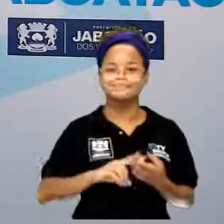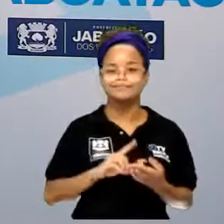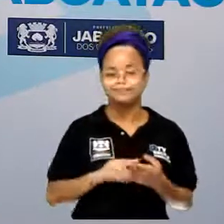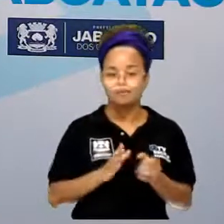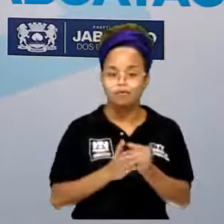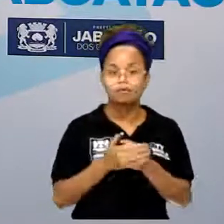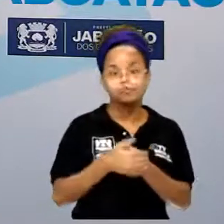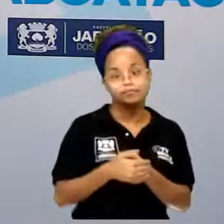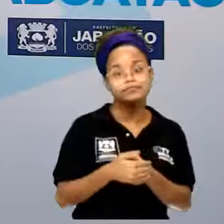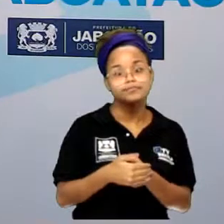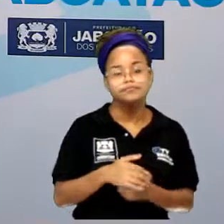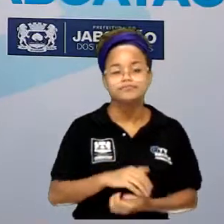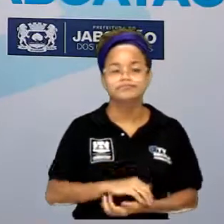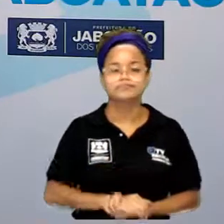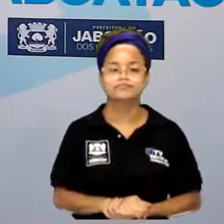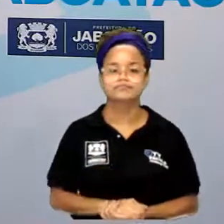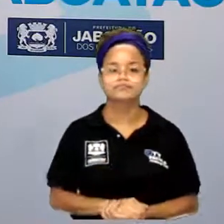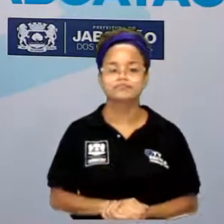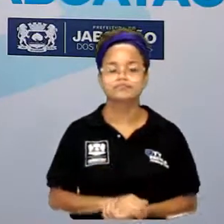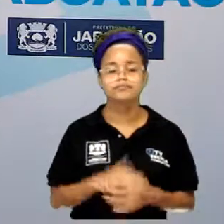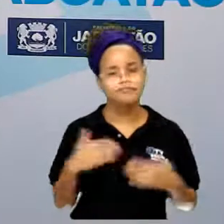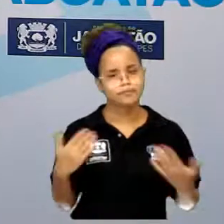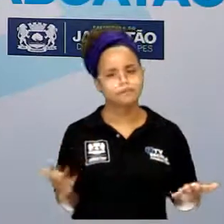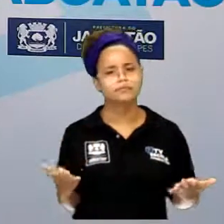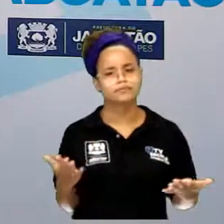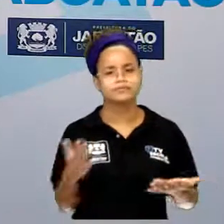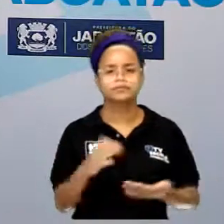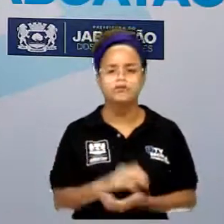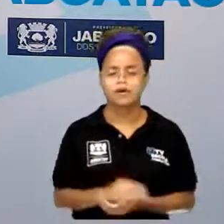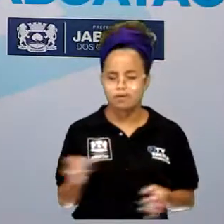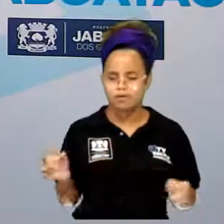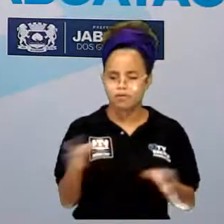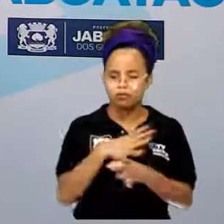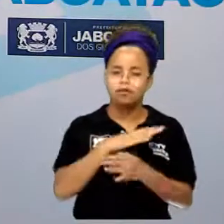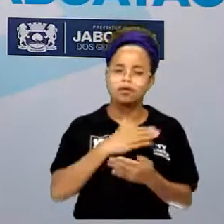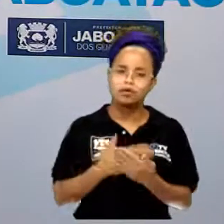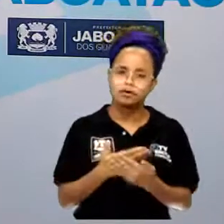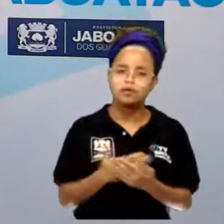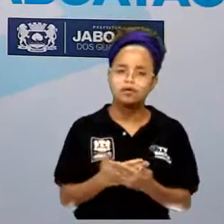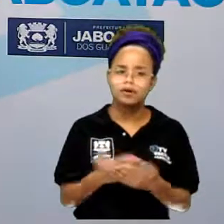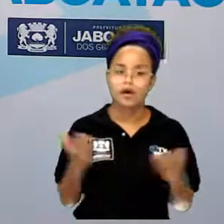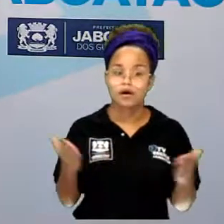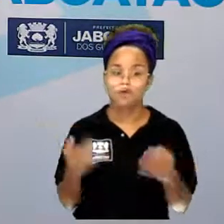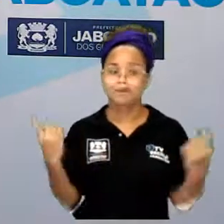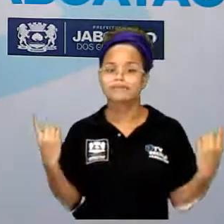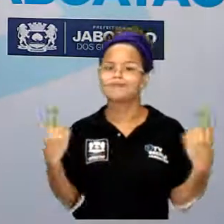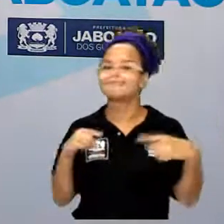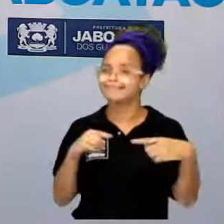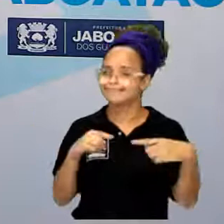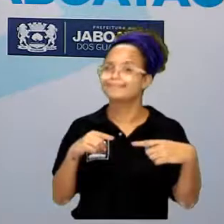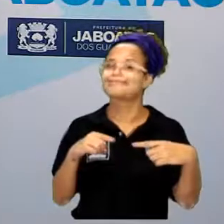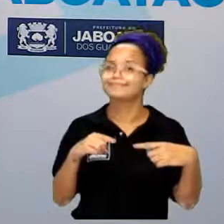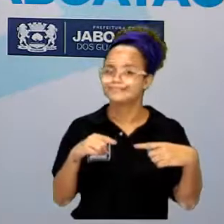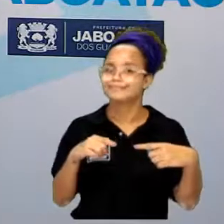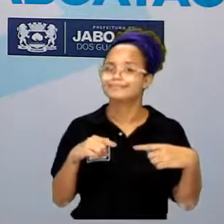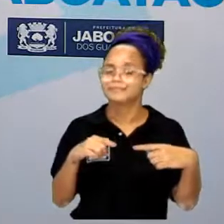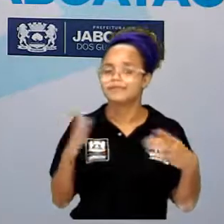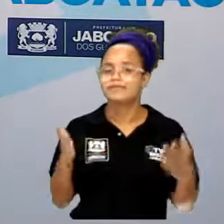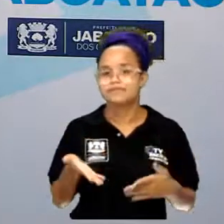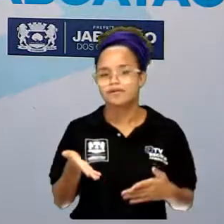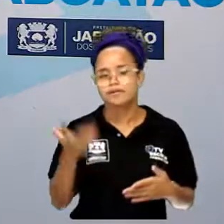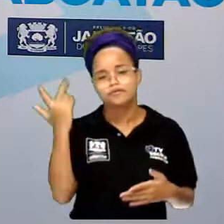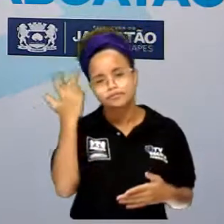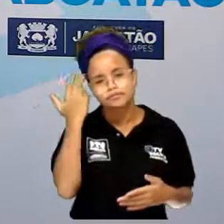inclusive. Bom, para a gente encerrar a nossa aula, a gente vai logo para o nosso desafio já tradicional aqui,